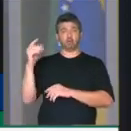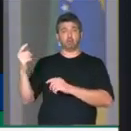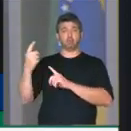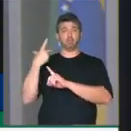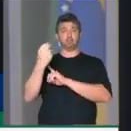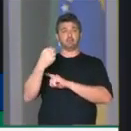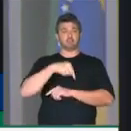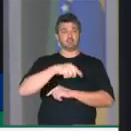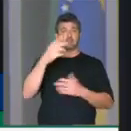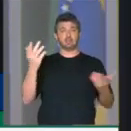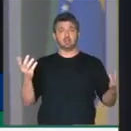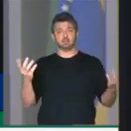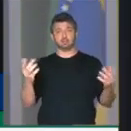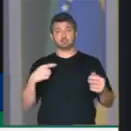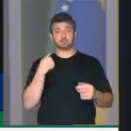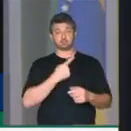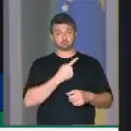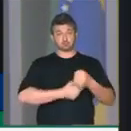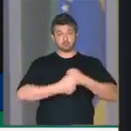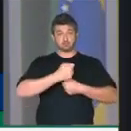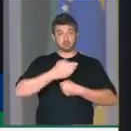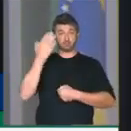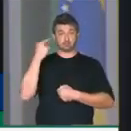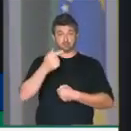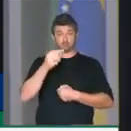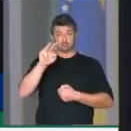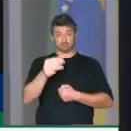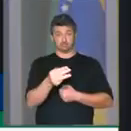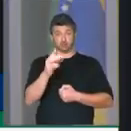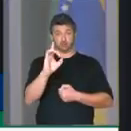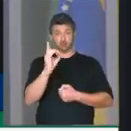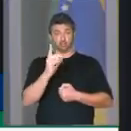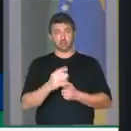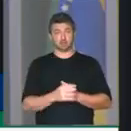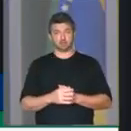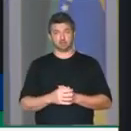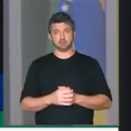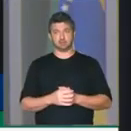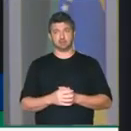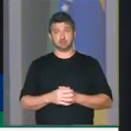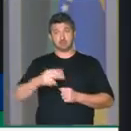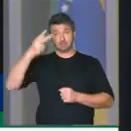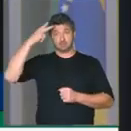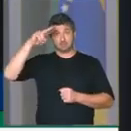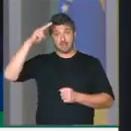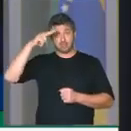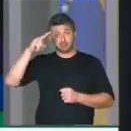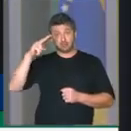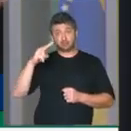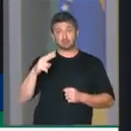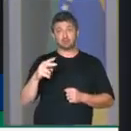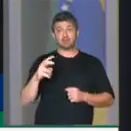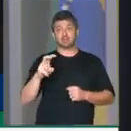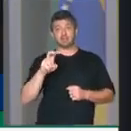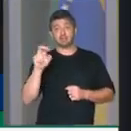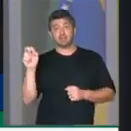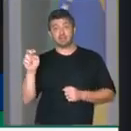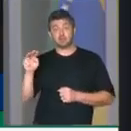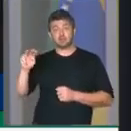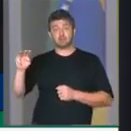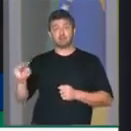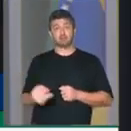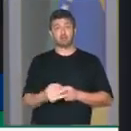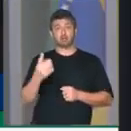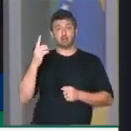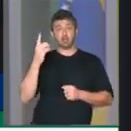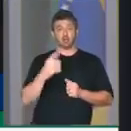Investimos, no ano passado, 7 milhões de dólares. O México investiu 500 milhões de